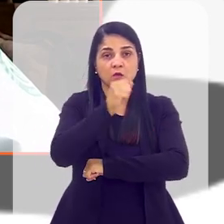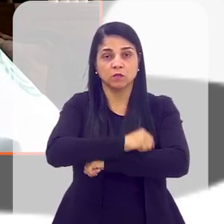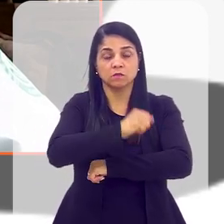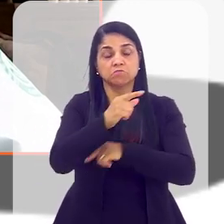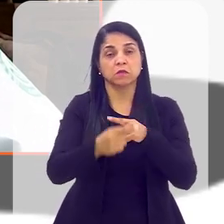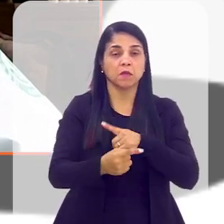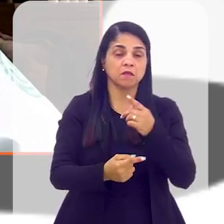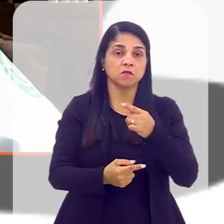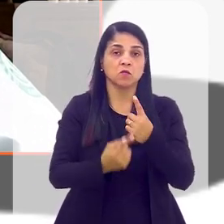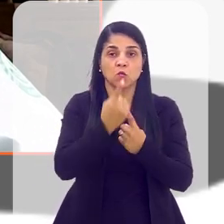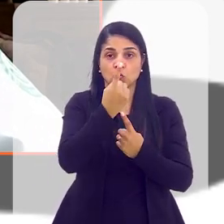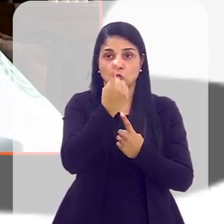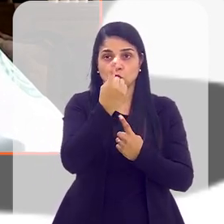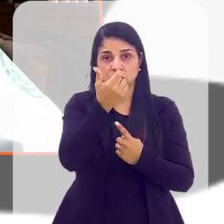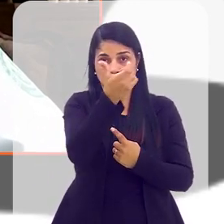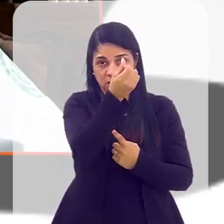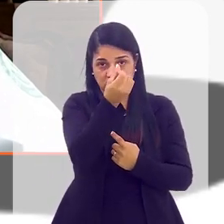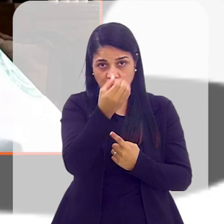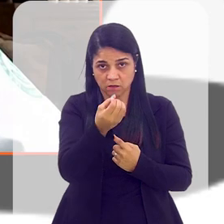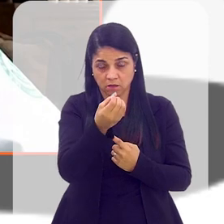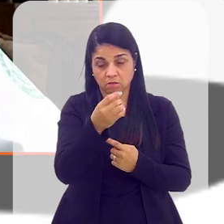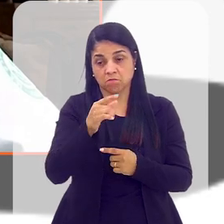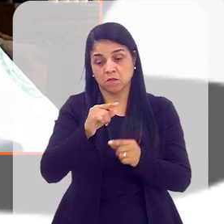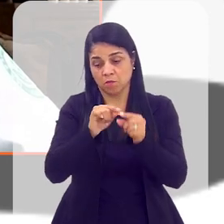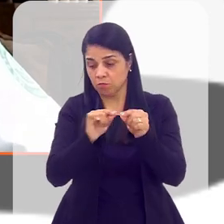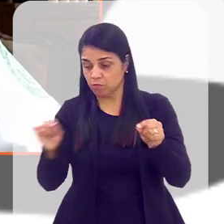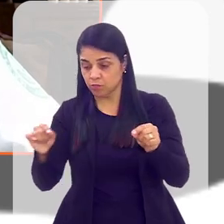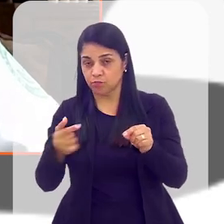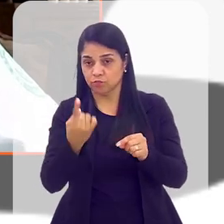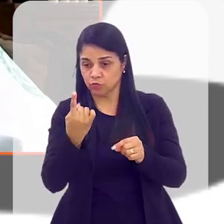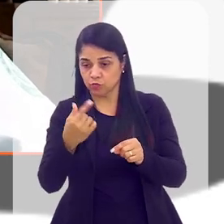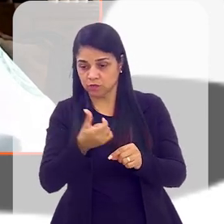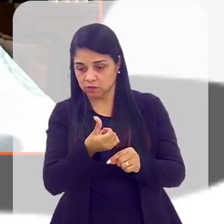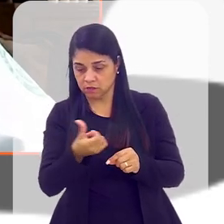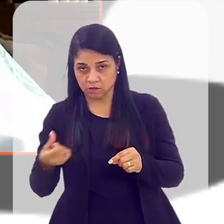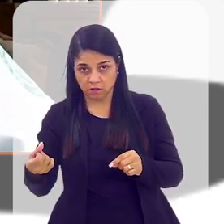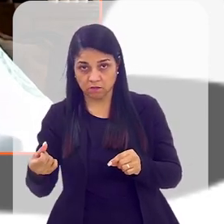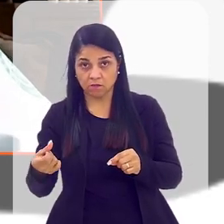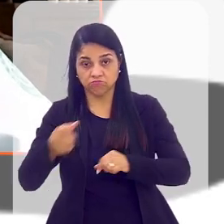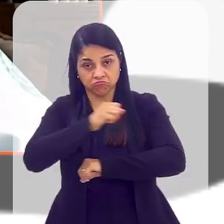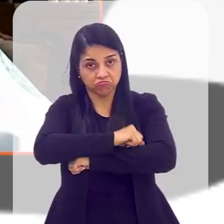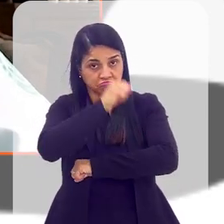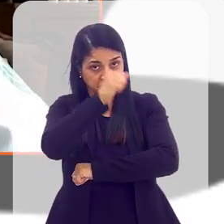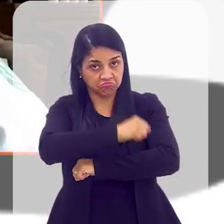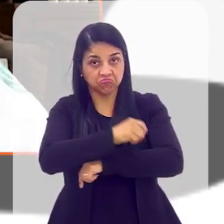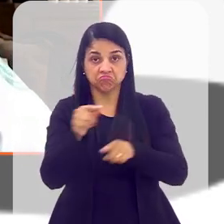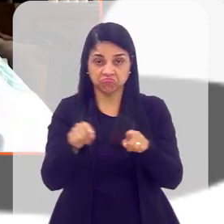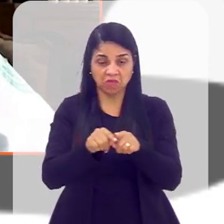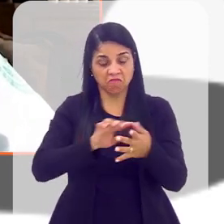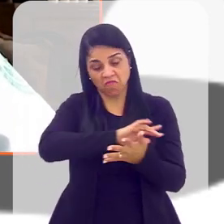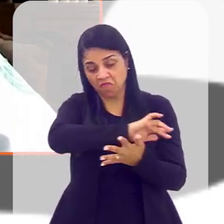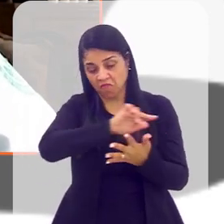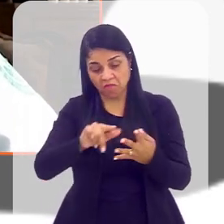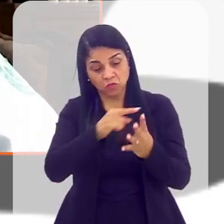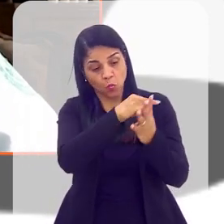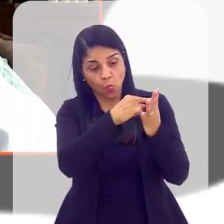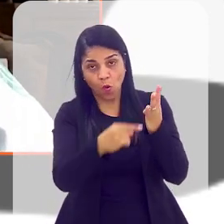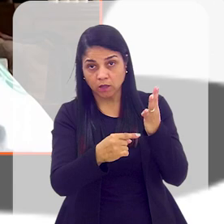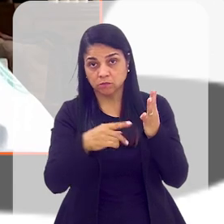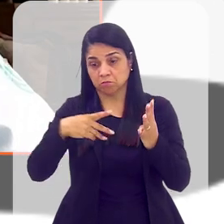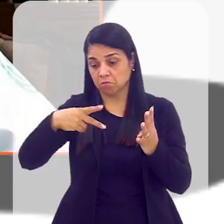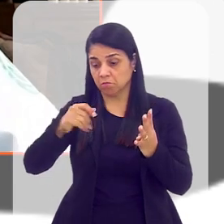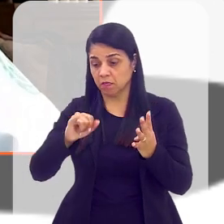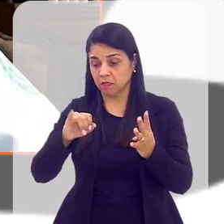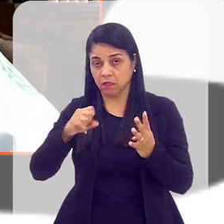de parede cego. Então, com esses quatro painéis, nós temos vários projetos de residência, e a pessoa pode pegar esses quatro painéis